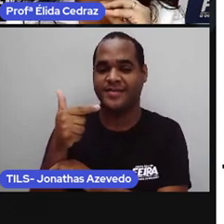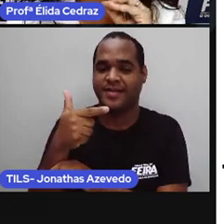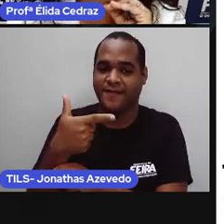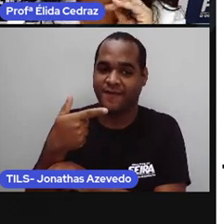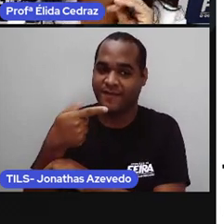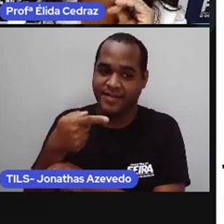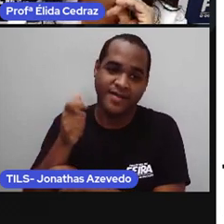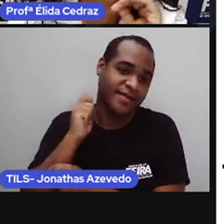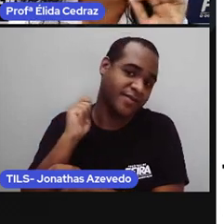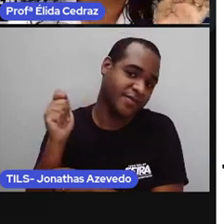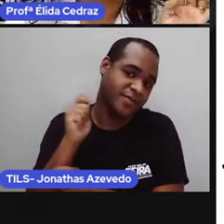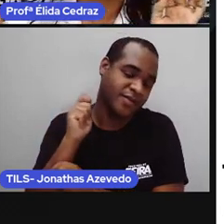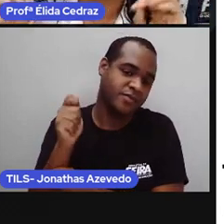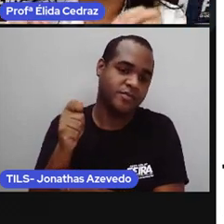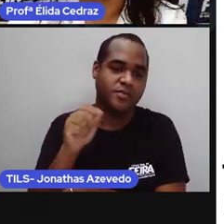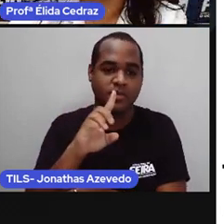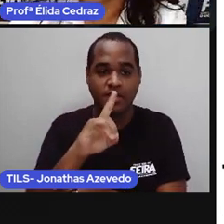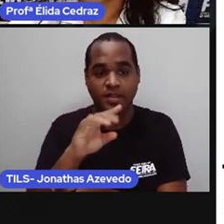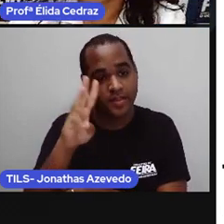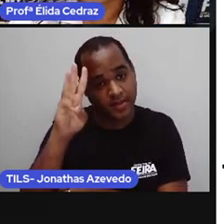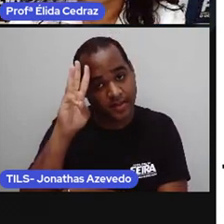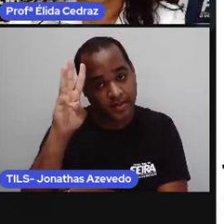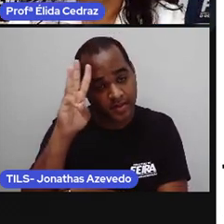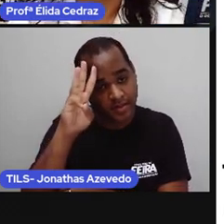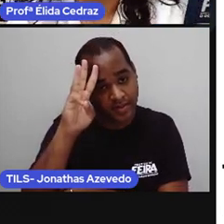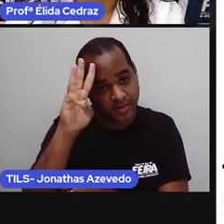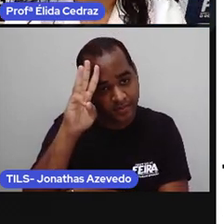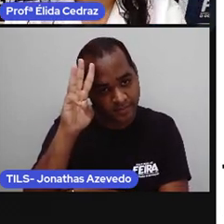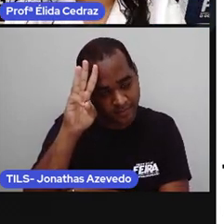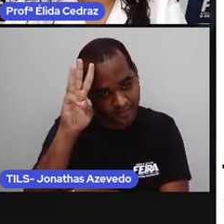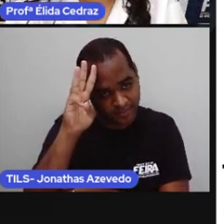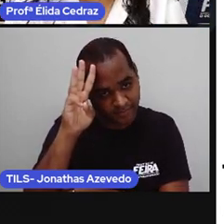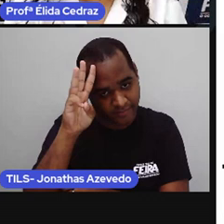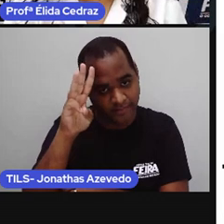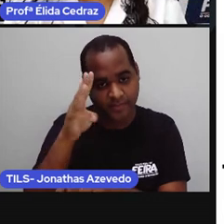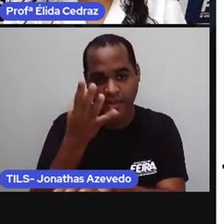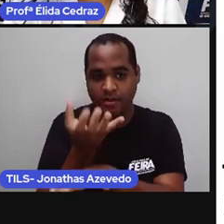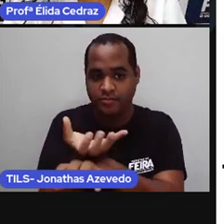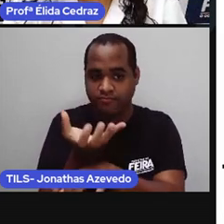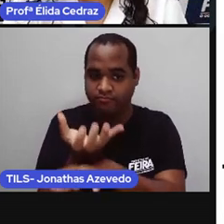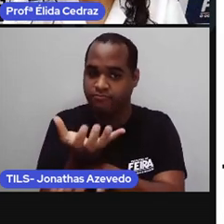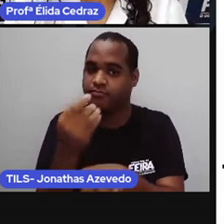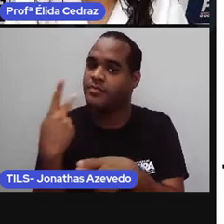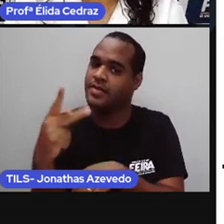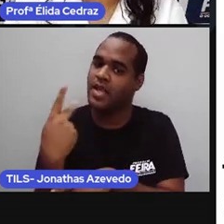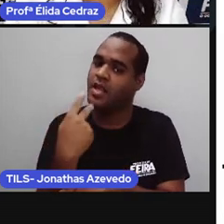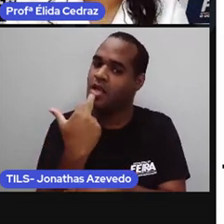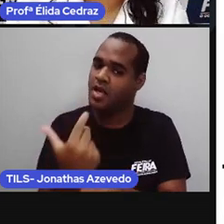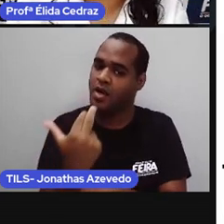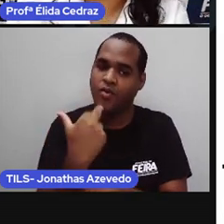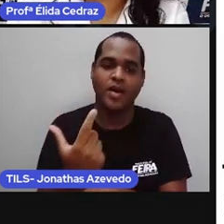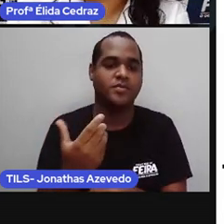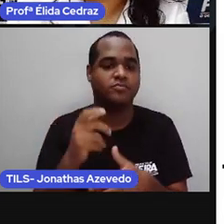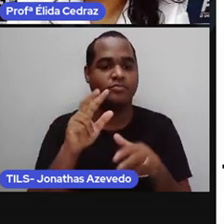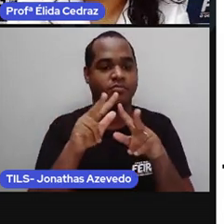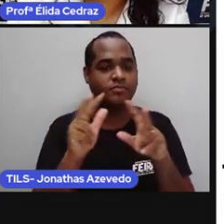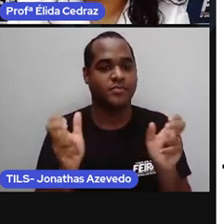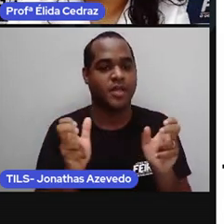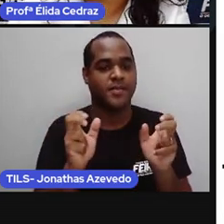27 de abril, terça-feira. E a área é linguagens e o tema é